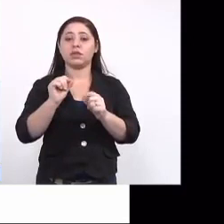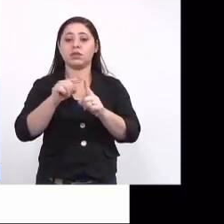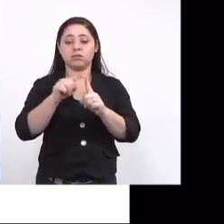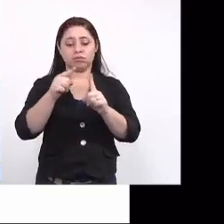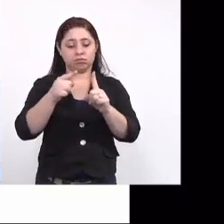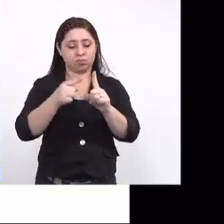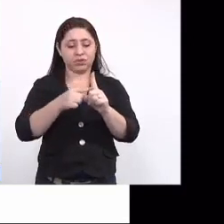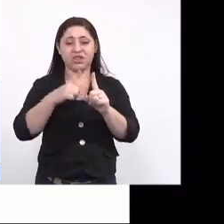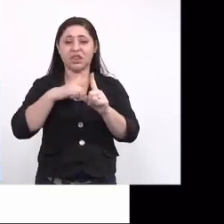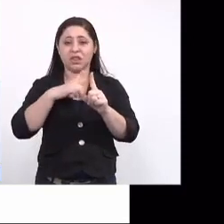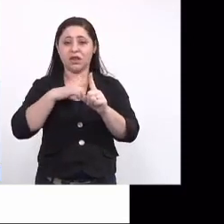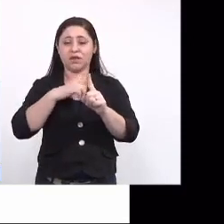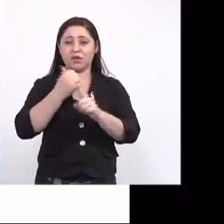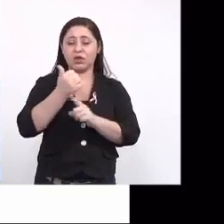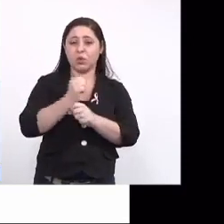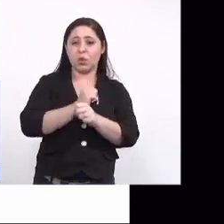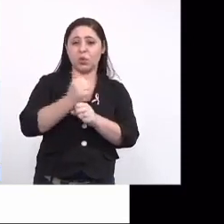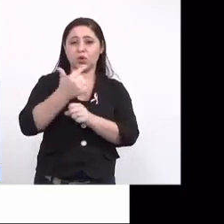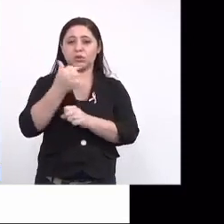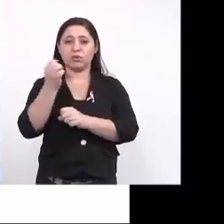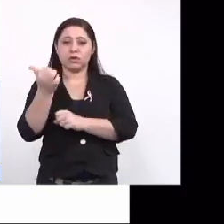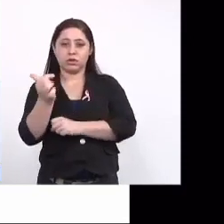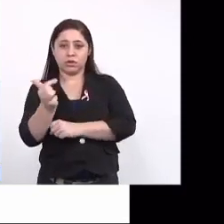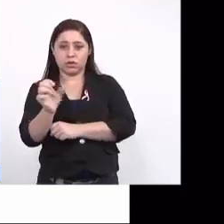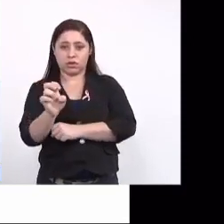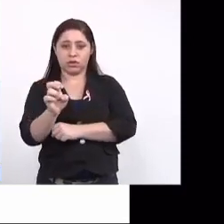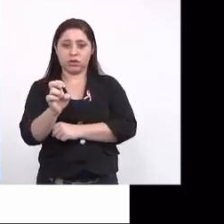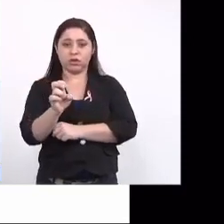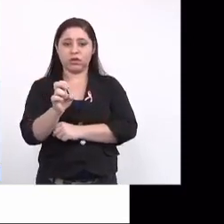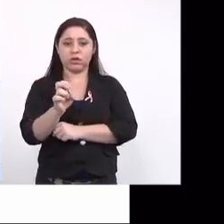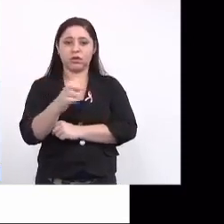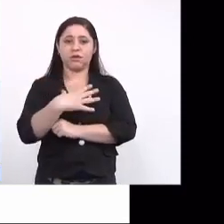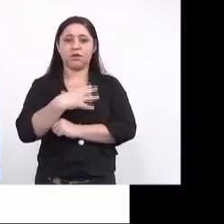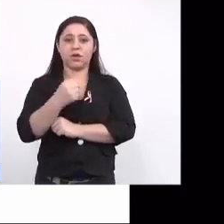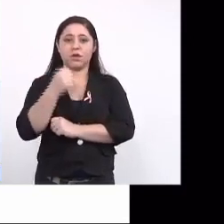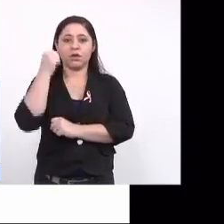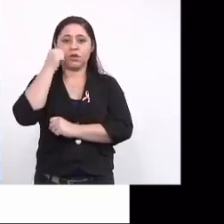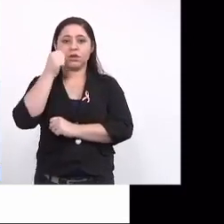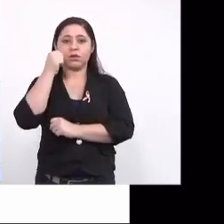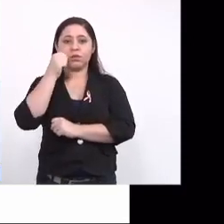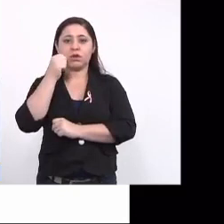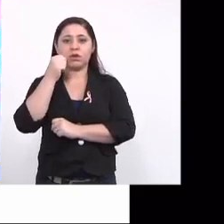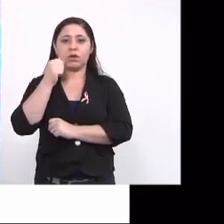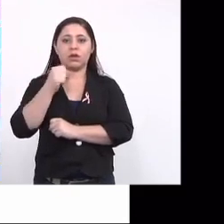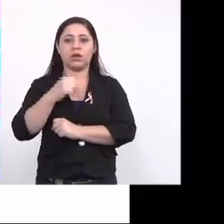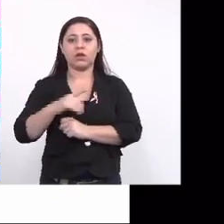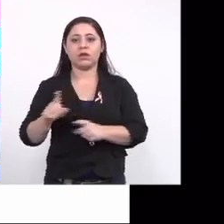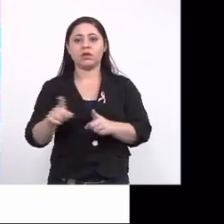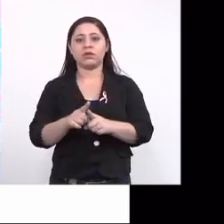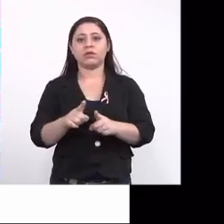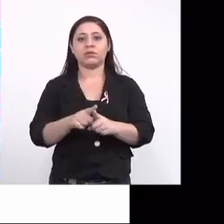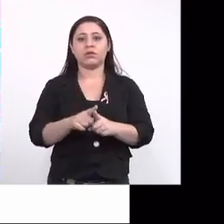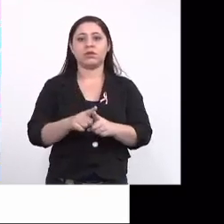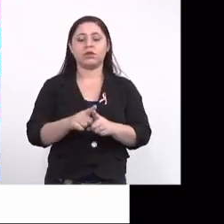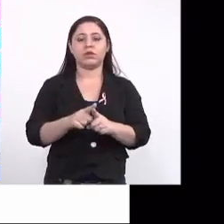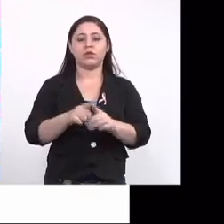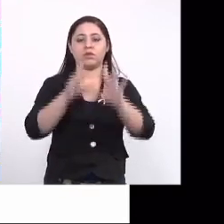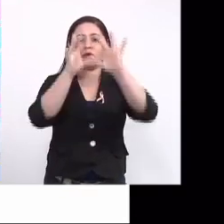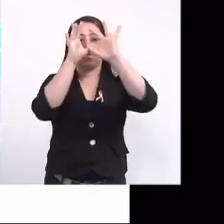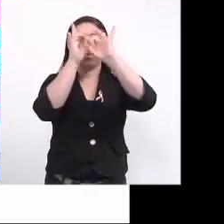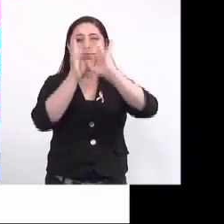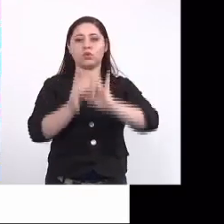pelo Zika entre 2015 e 2018 e os filhos dessas mulheres. E aí, eu vou contextualizar um pouquinho